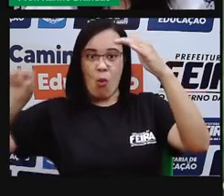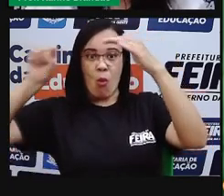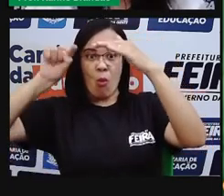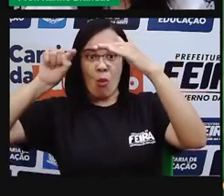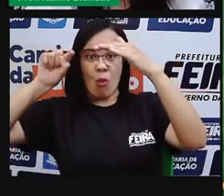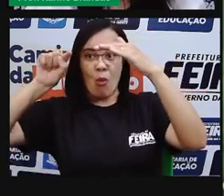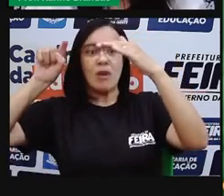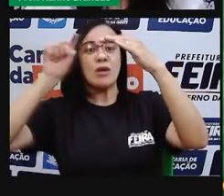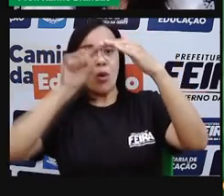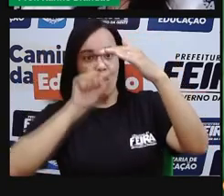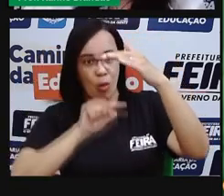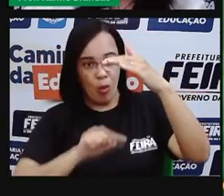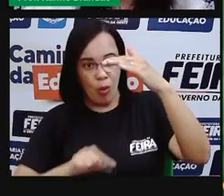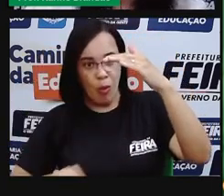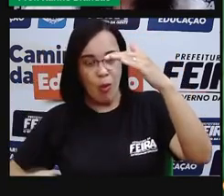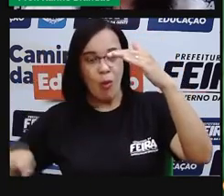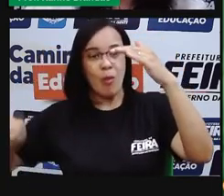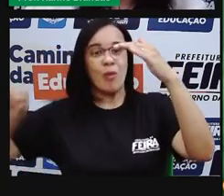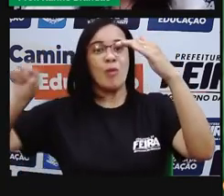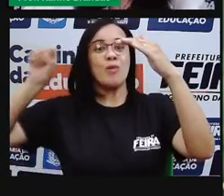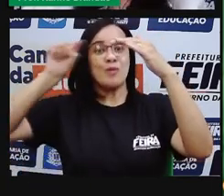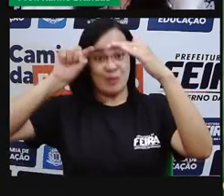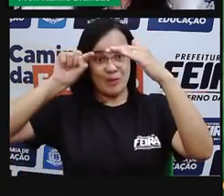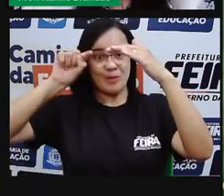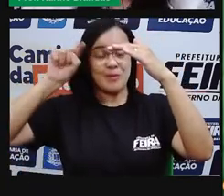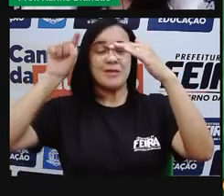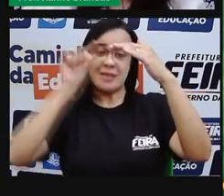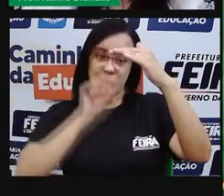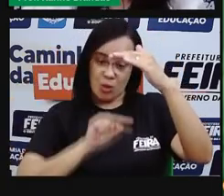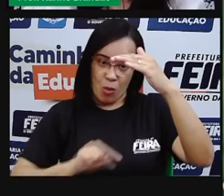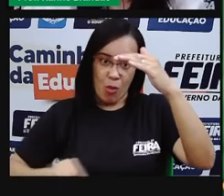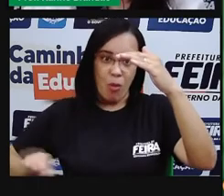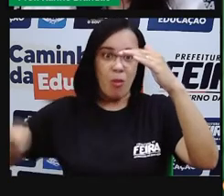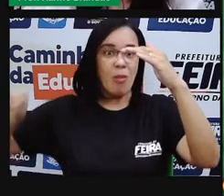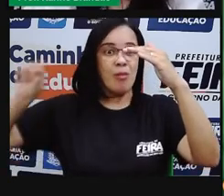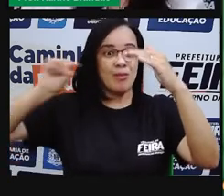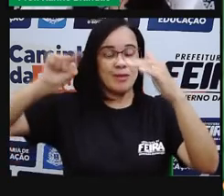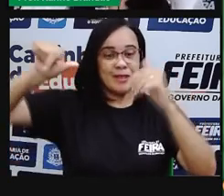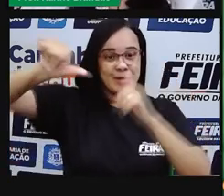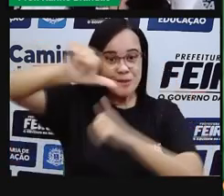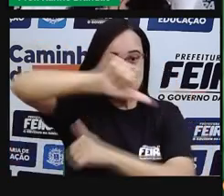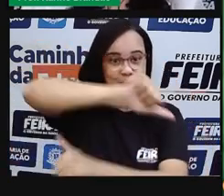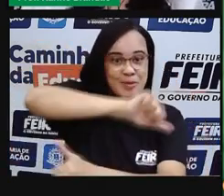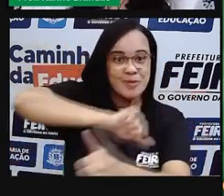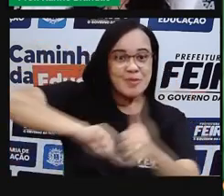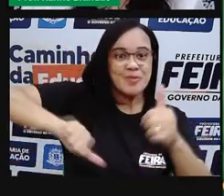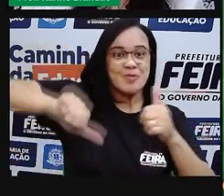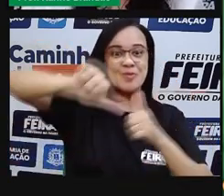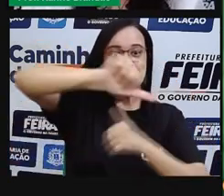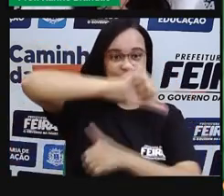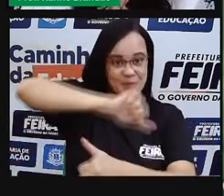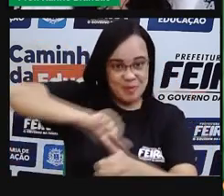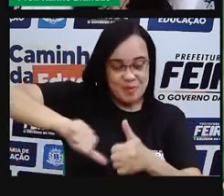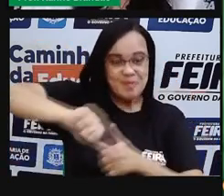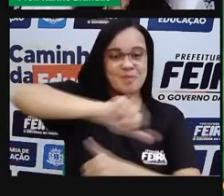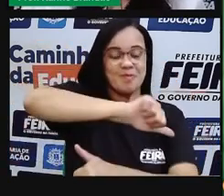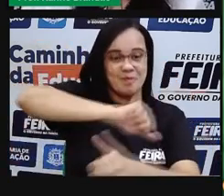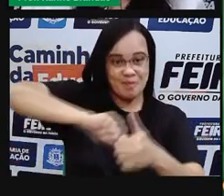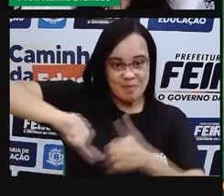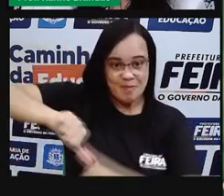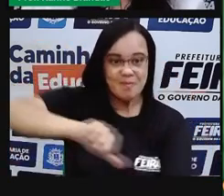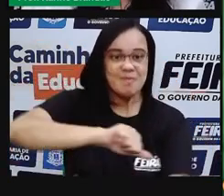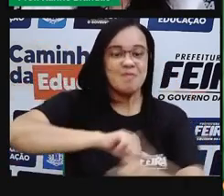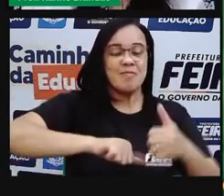precipitação da água, na forma de chuva, a transpiração da água nos processos, né? De